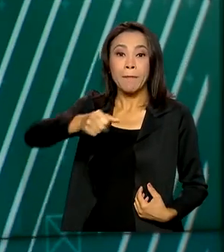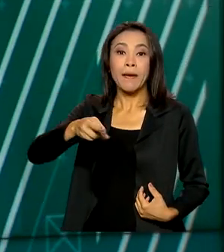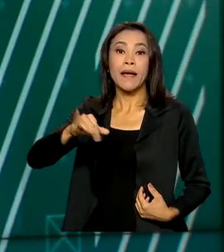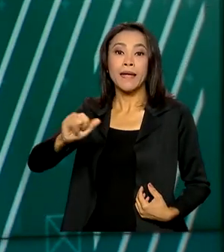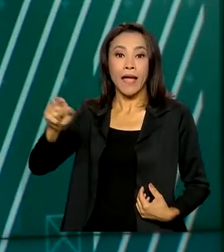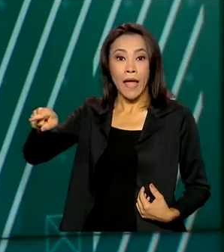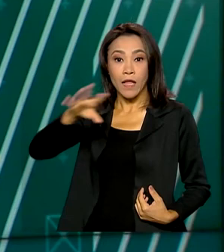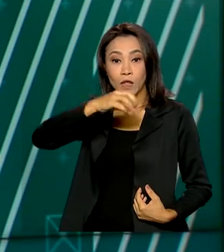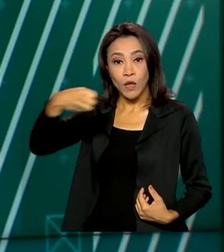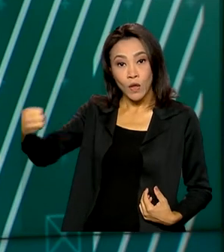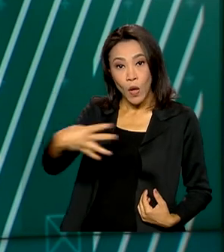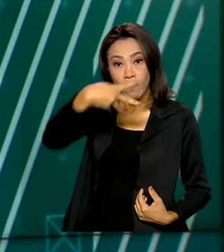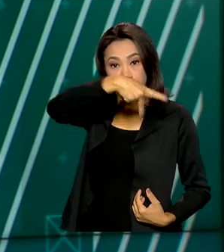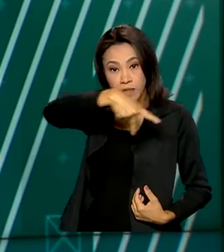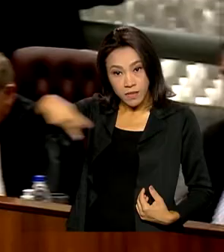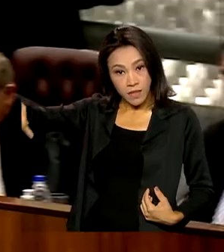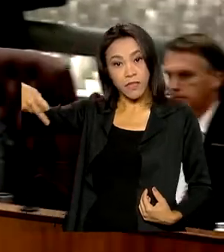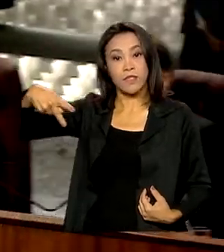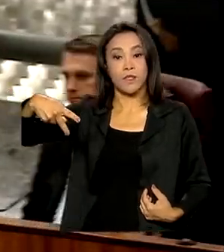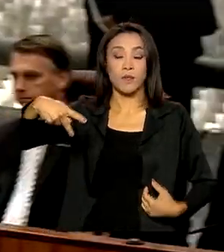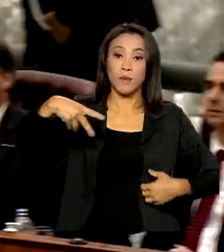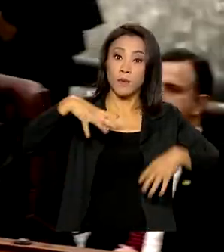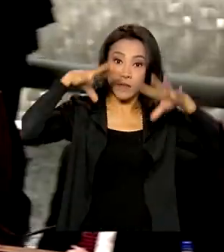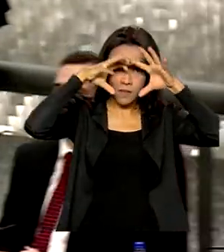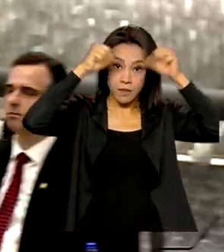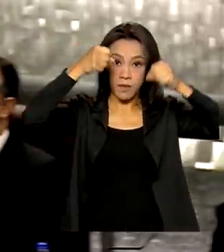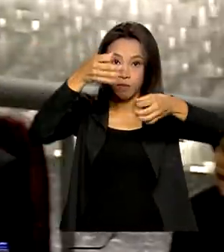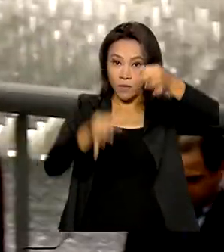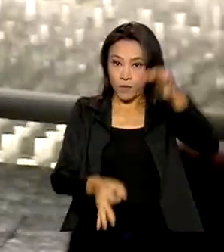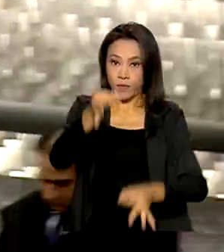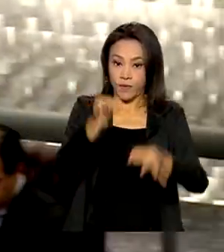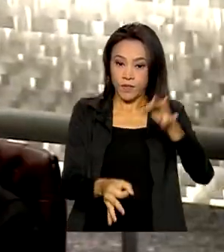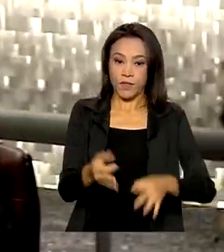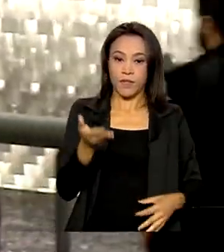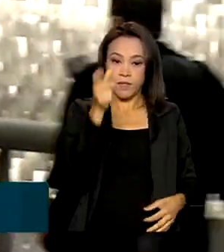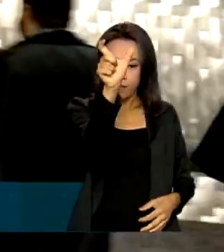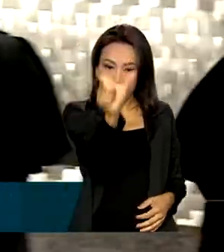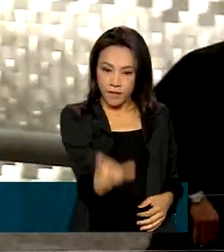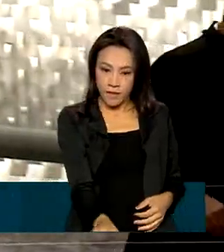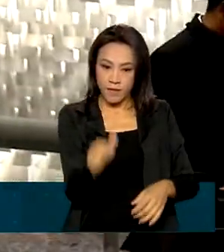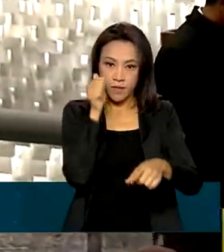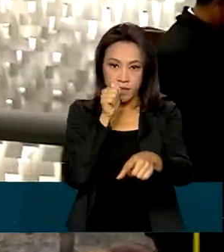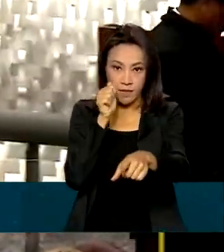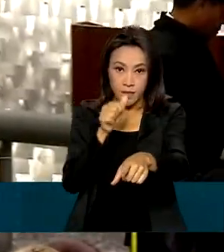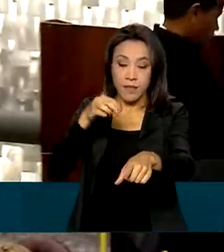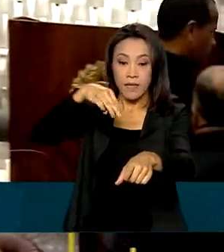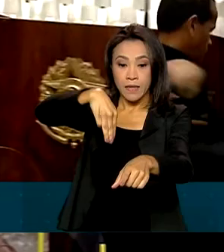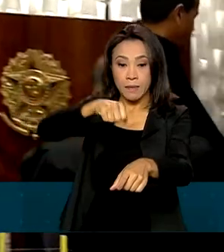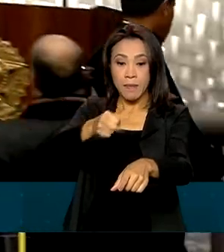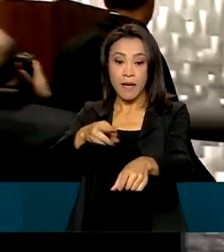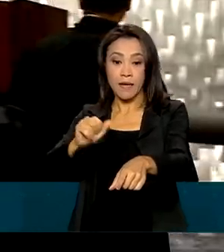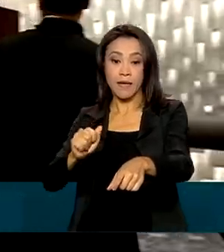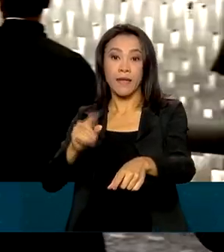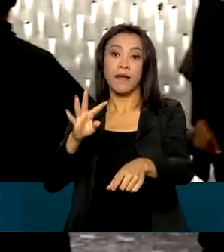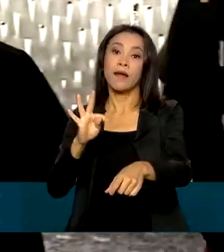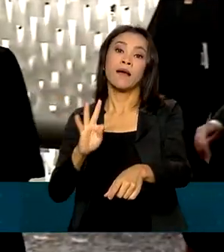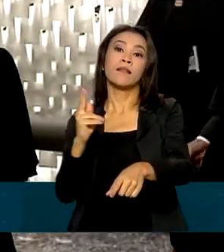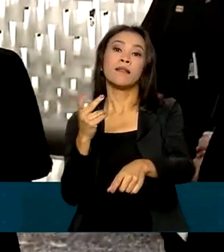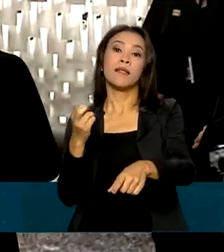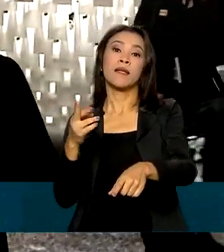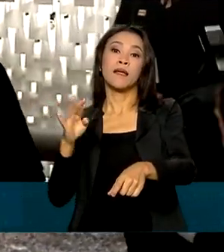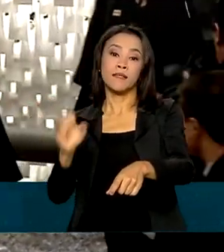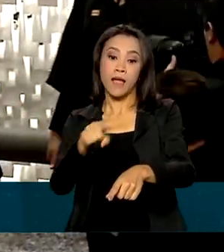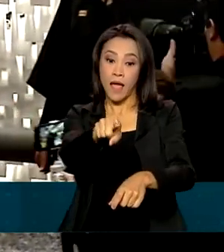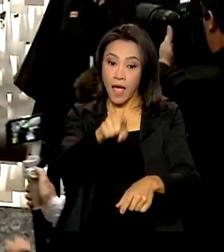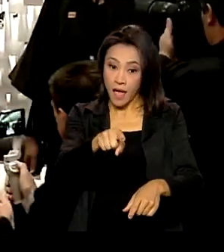Superior Tribunal de Justiça. Maria Tereza de Assis Moura assume a presidência do STJ e do